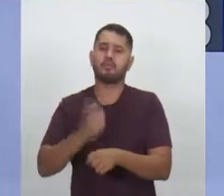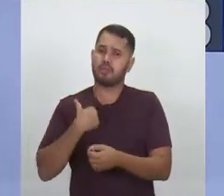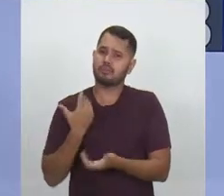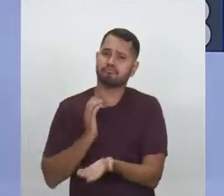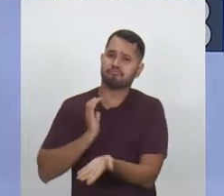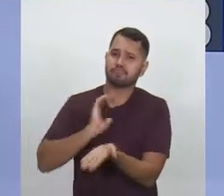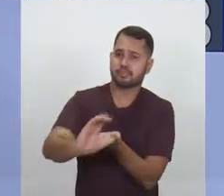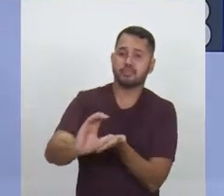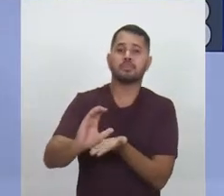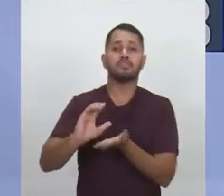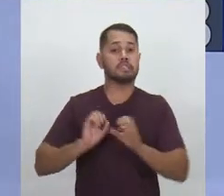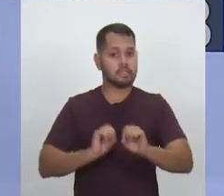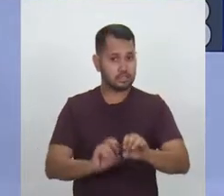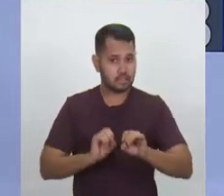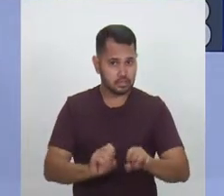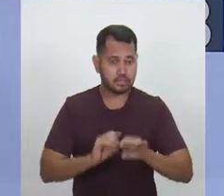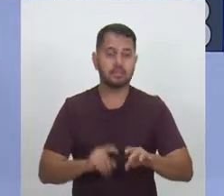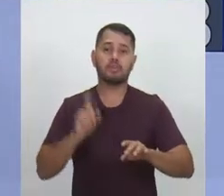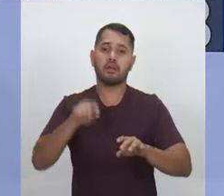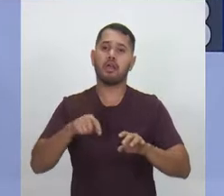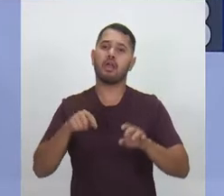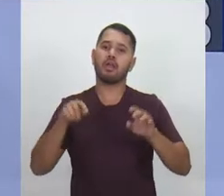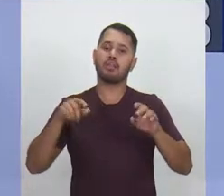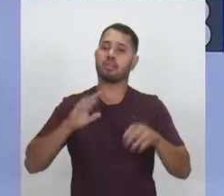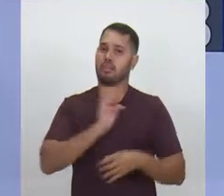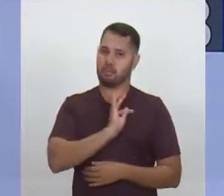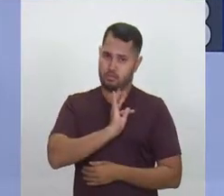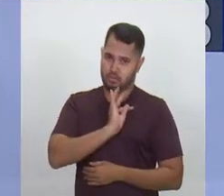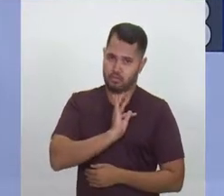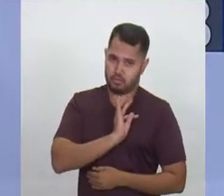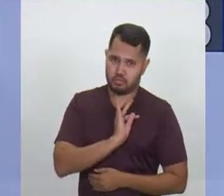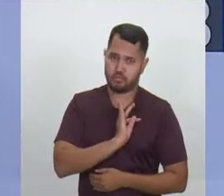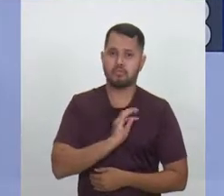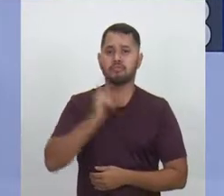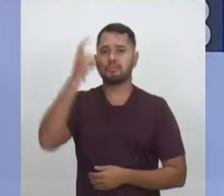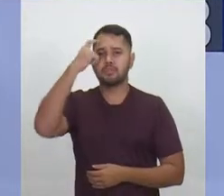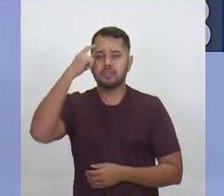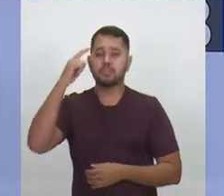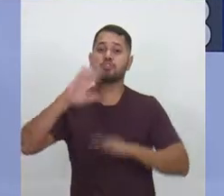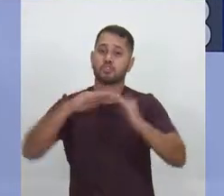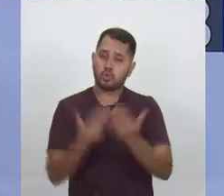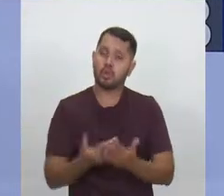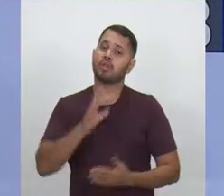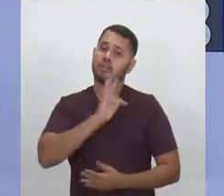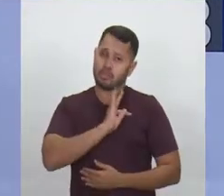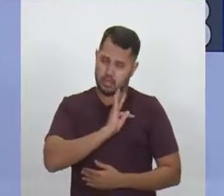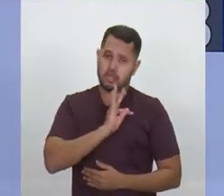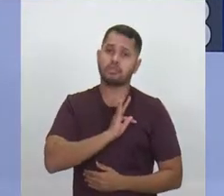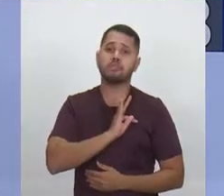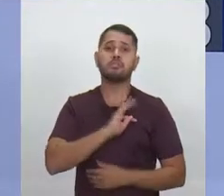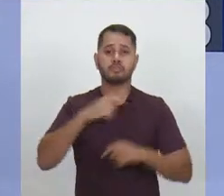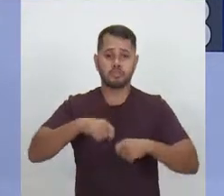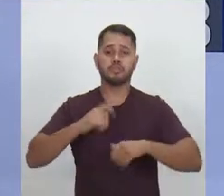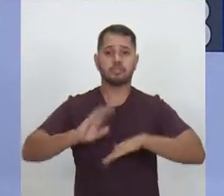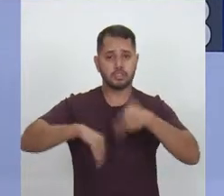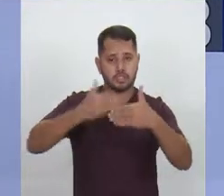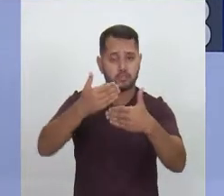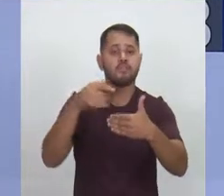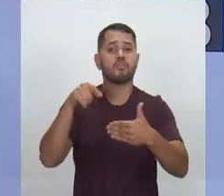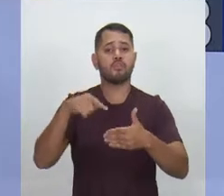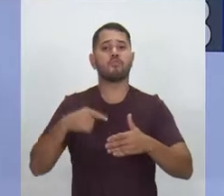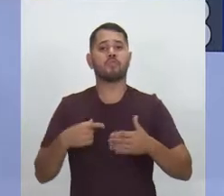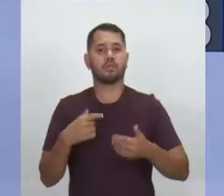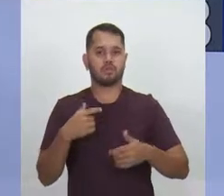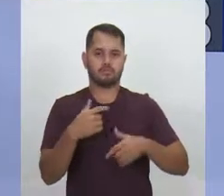no ensino técnico. Nós vamos precisar de escolas técnicas para desenvolver a